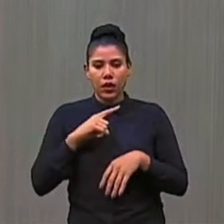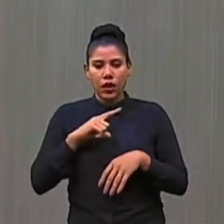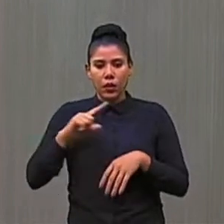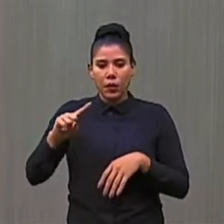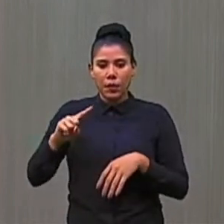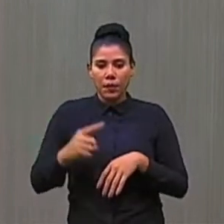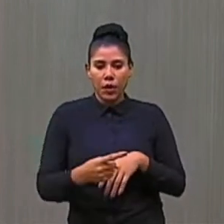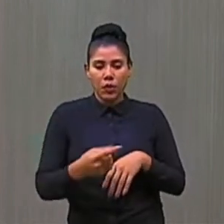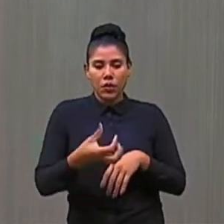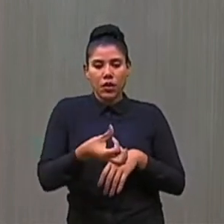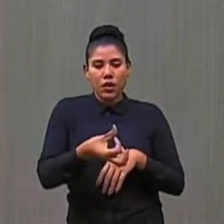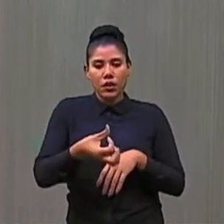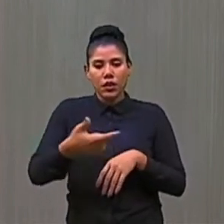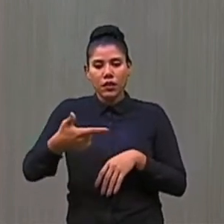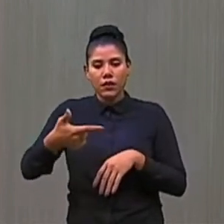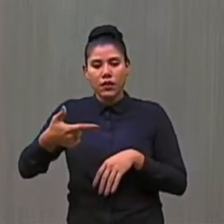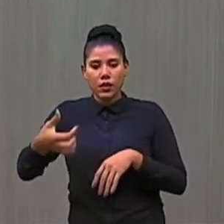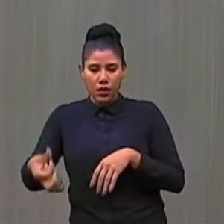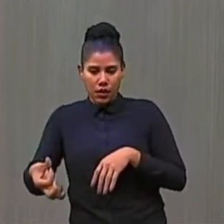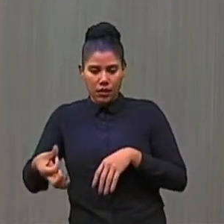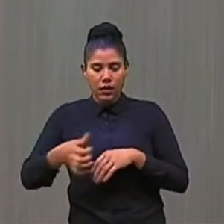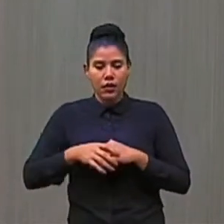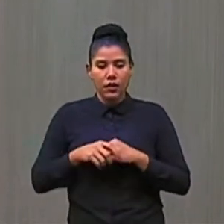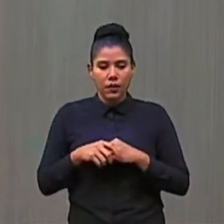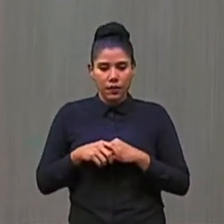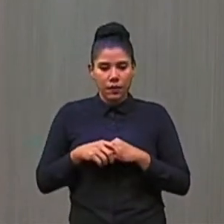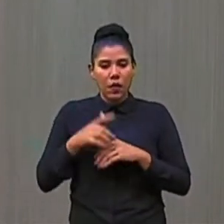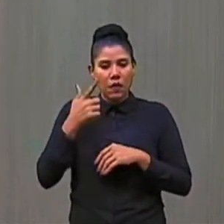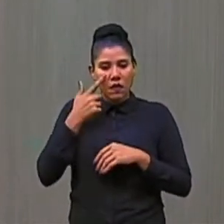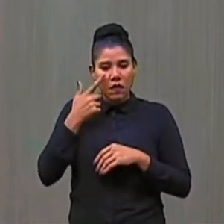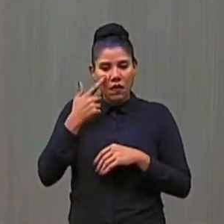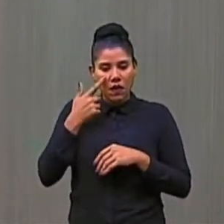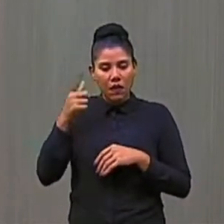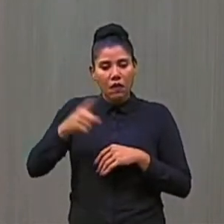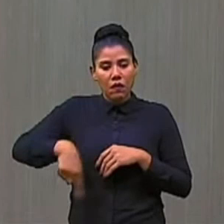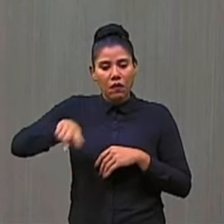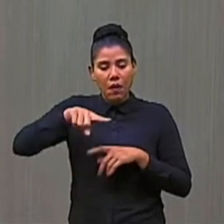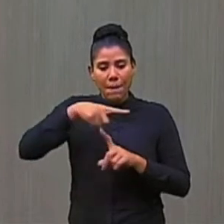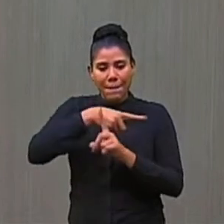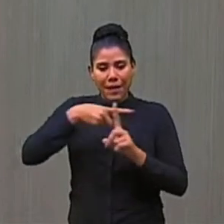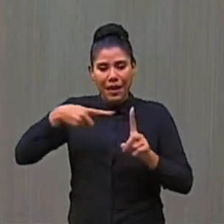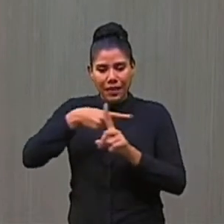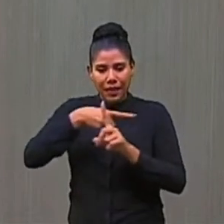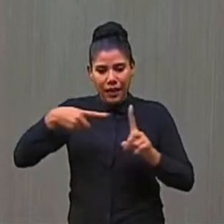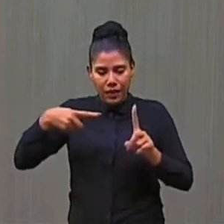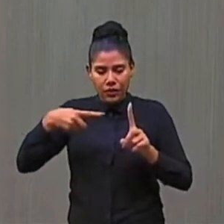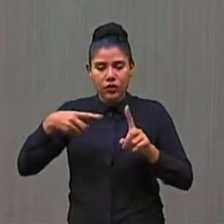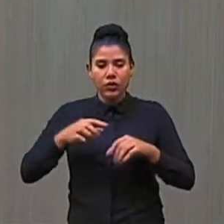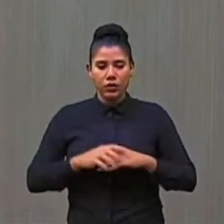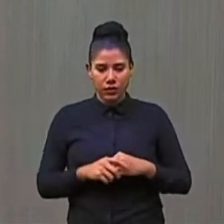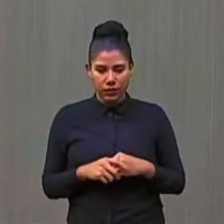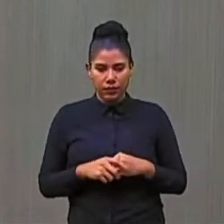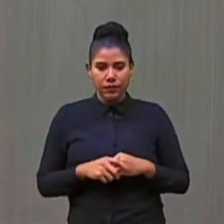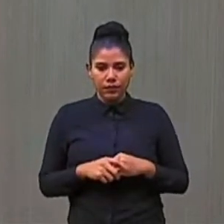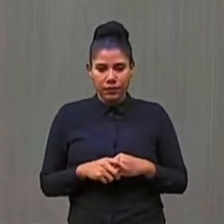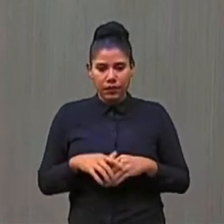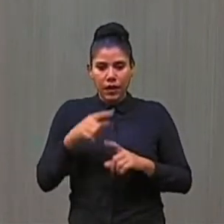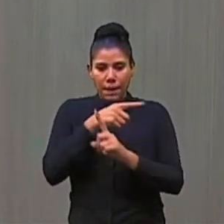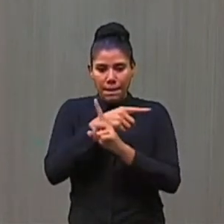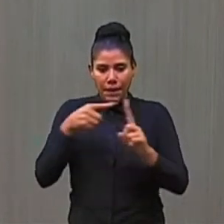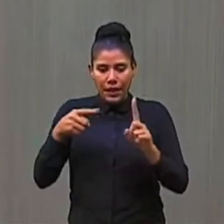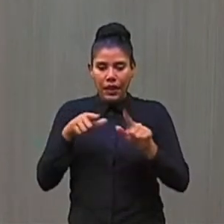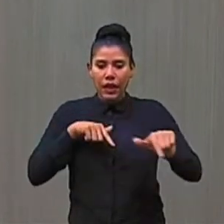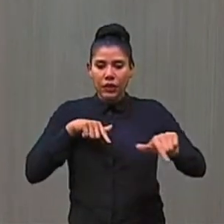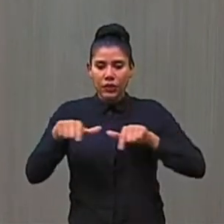.626, vejam só, a metade, a metade dos